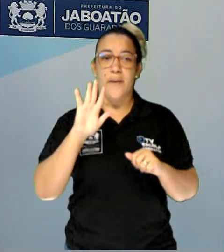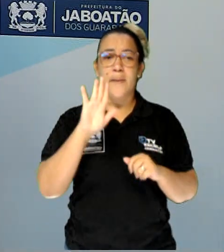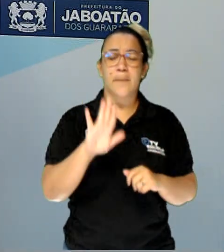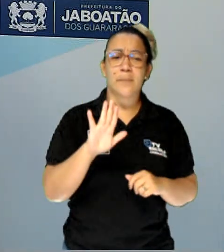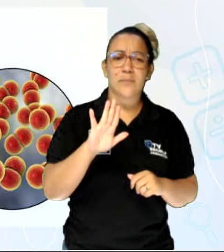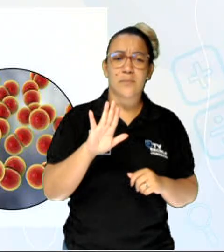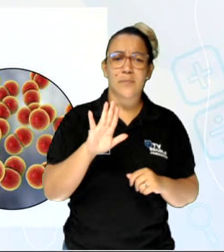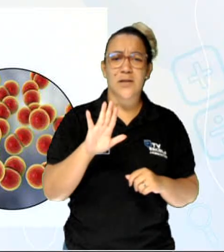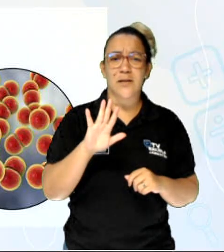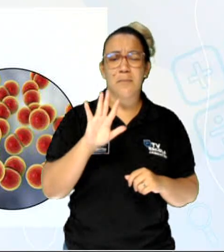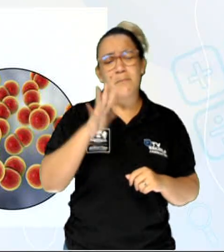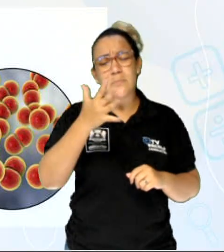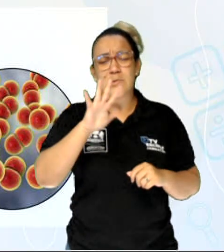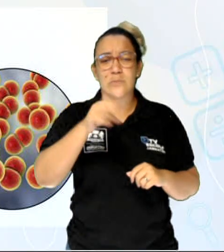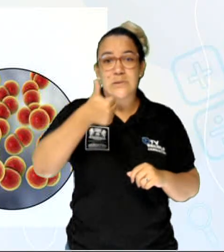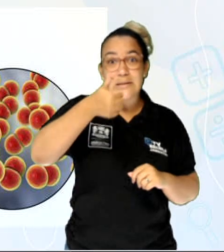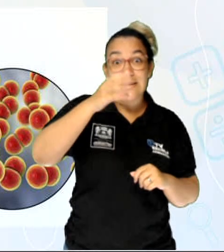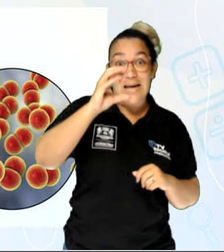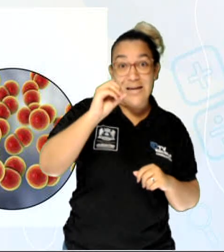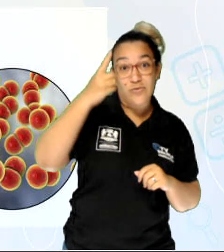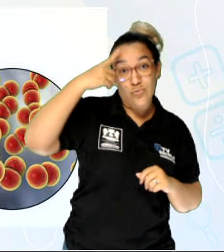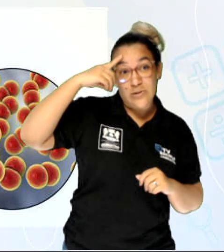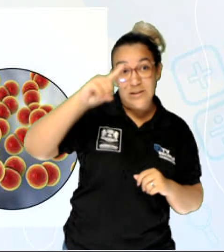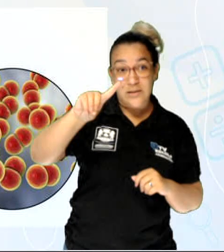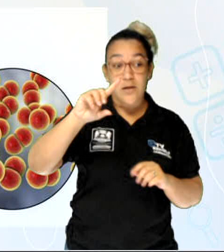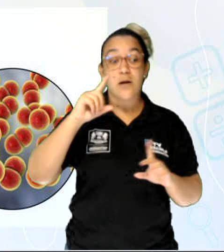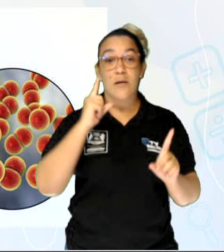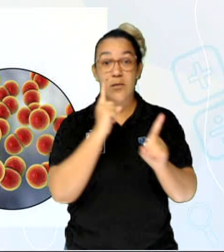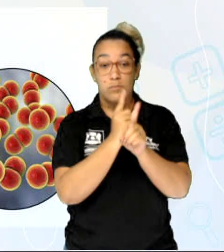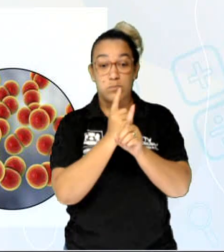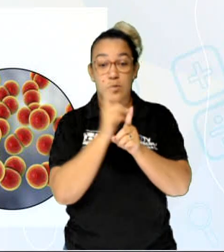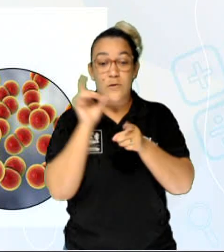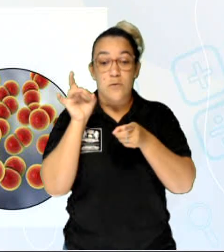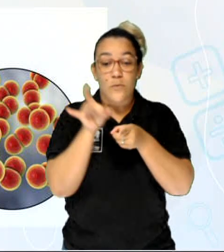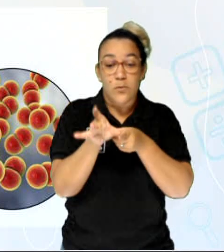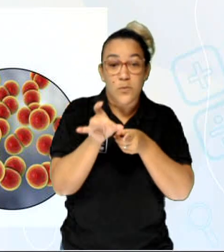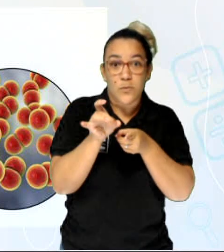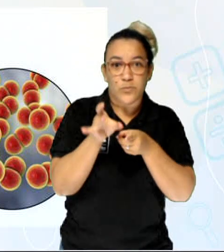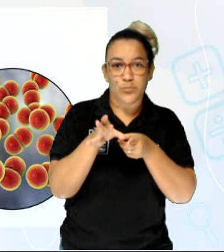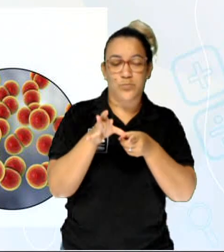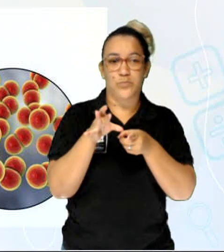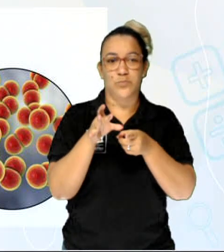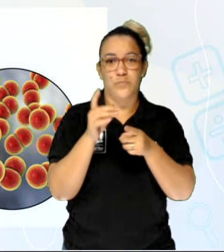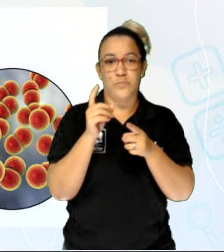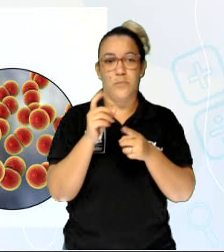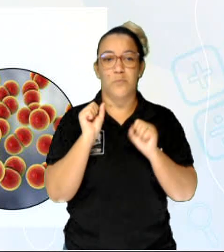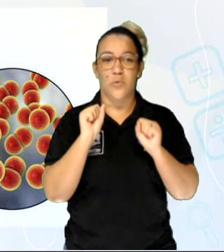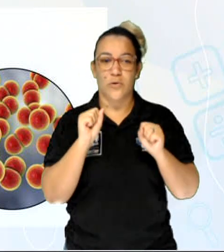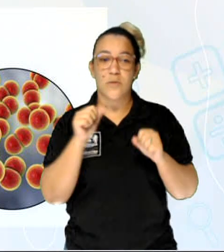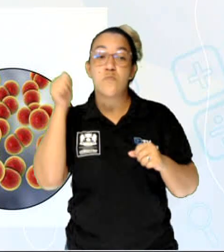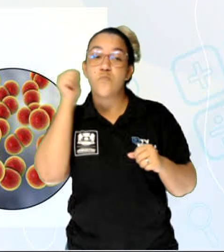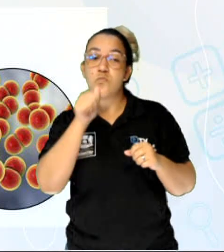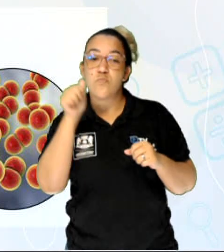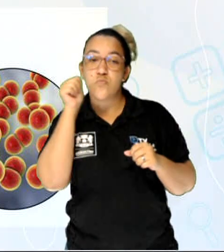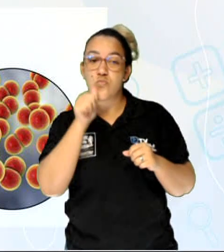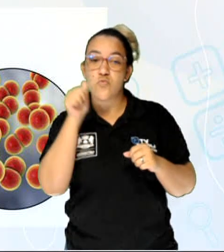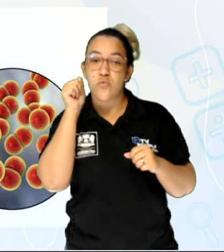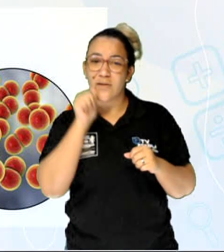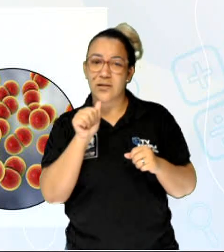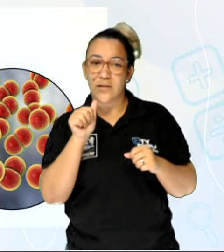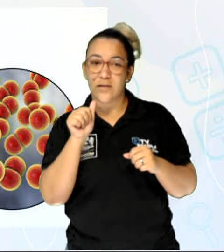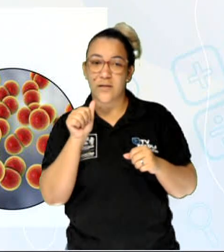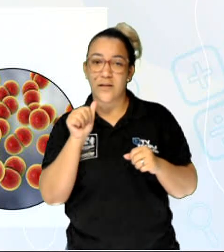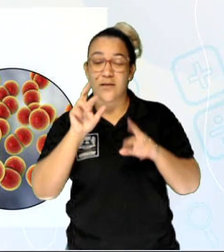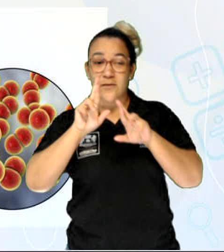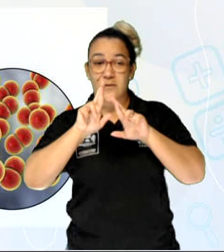até 10 dias após o contato com a bactéria responsável pela doença. Nas mulheres, né, tem essa diferença,